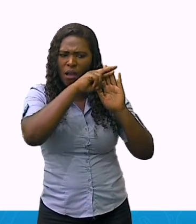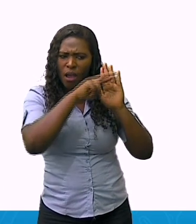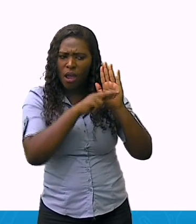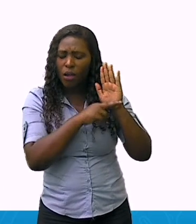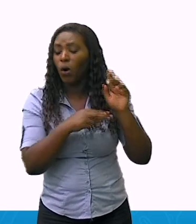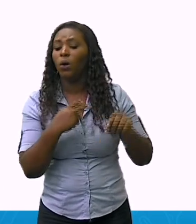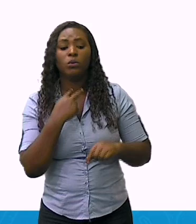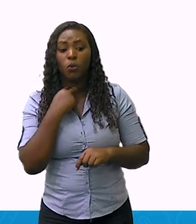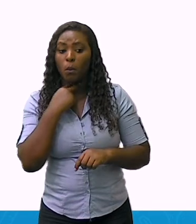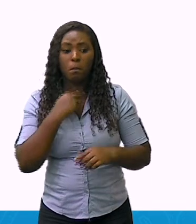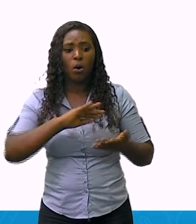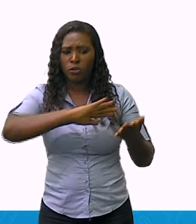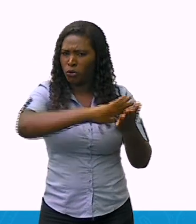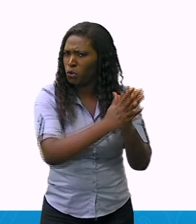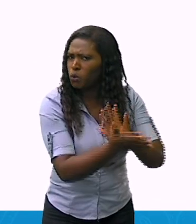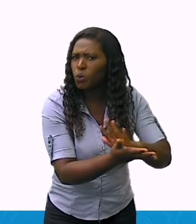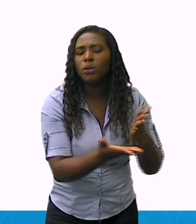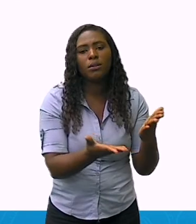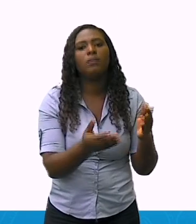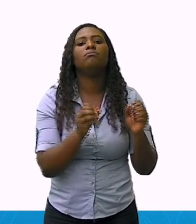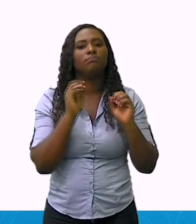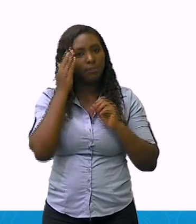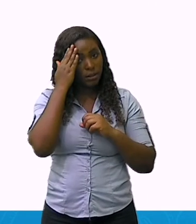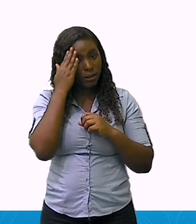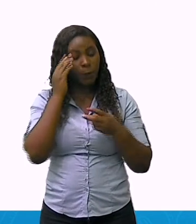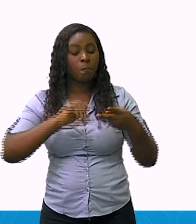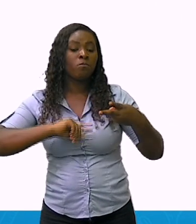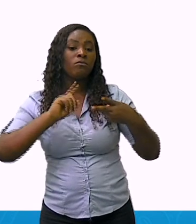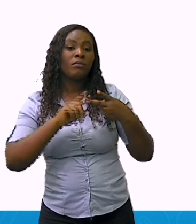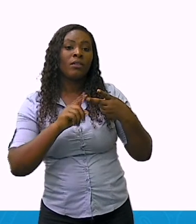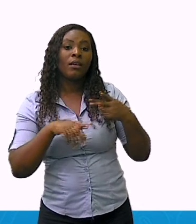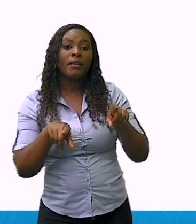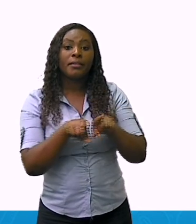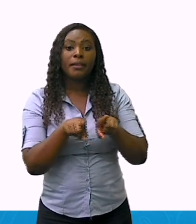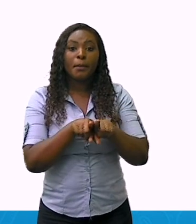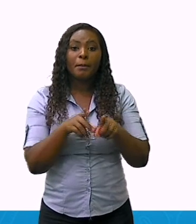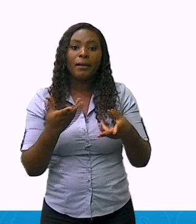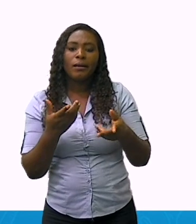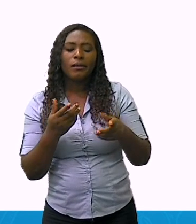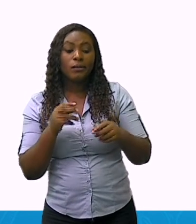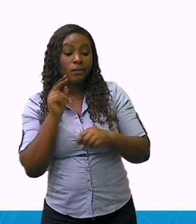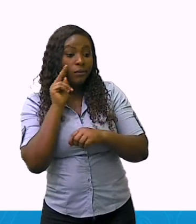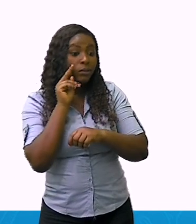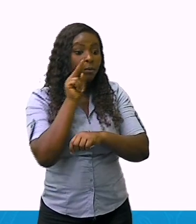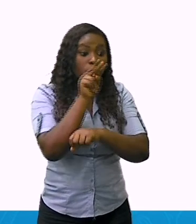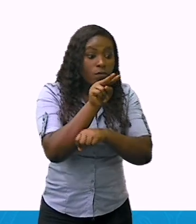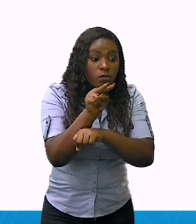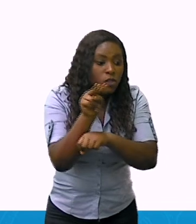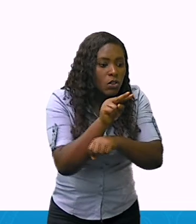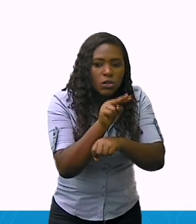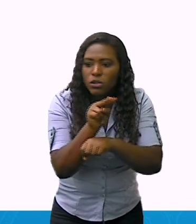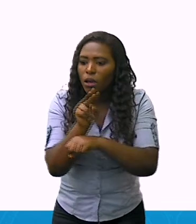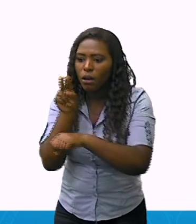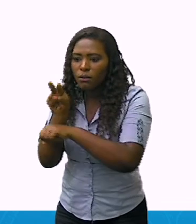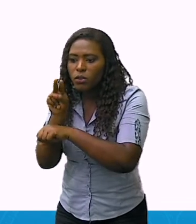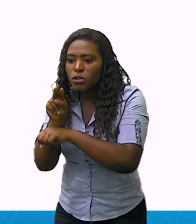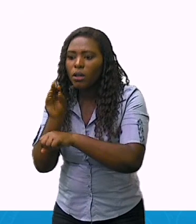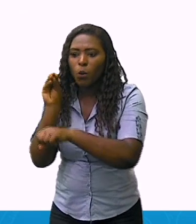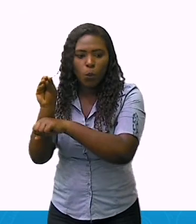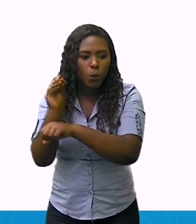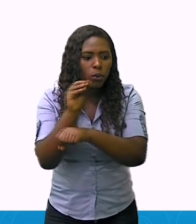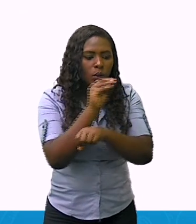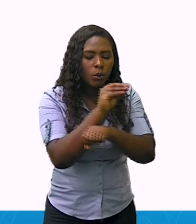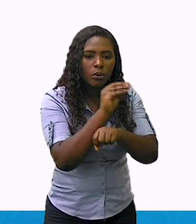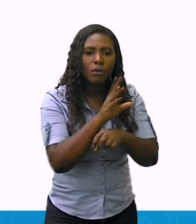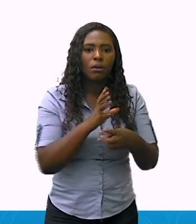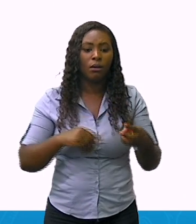áreas conservadas, as parcerias entre a sociedade e também a conscientização